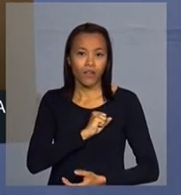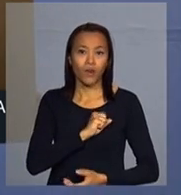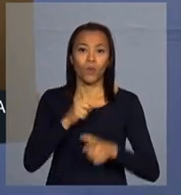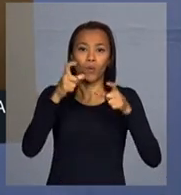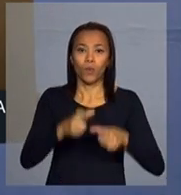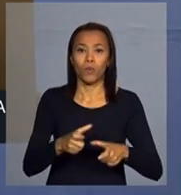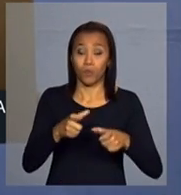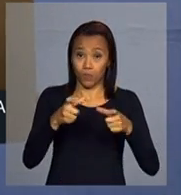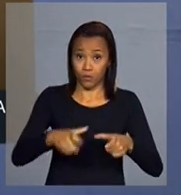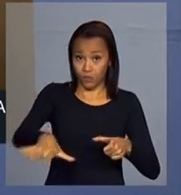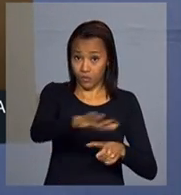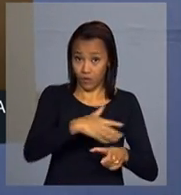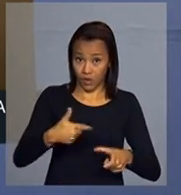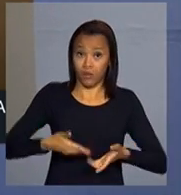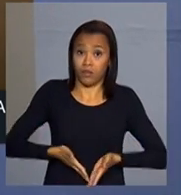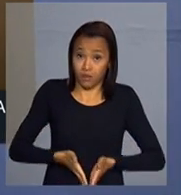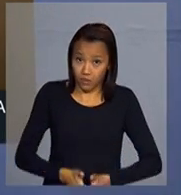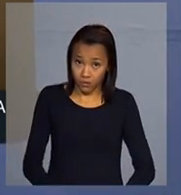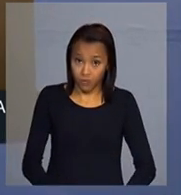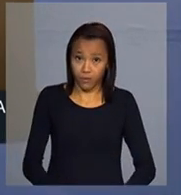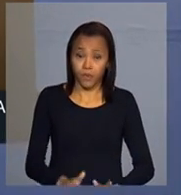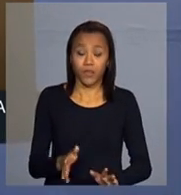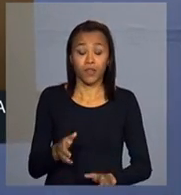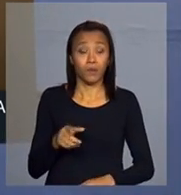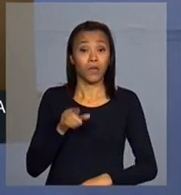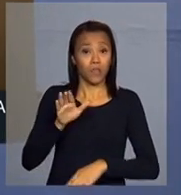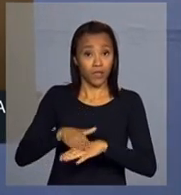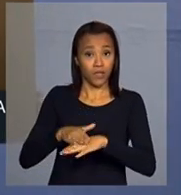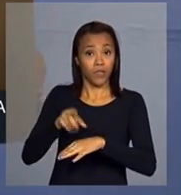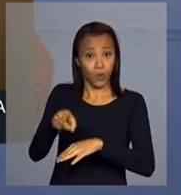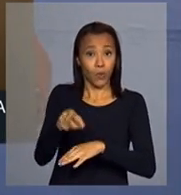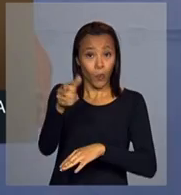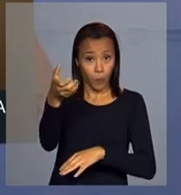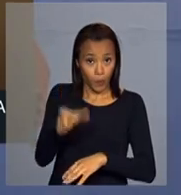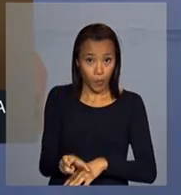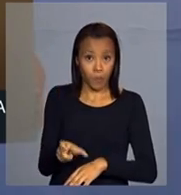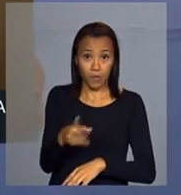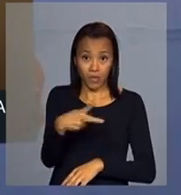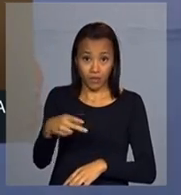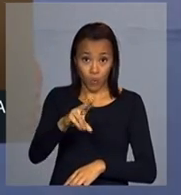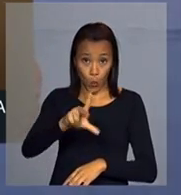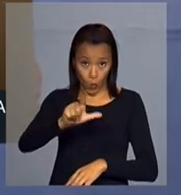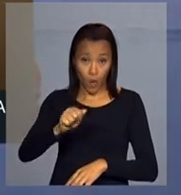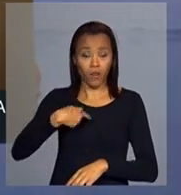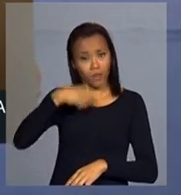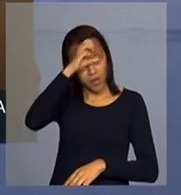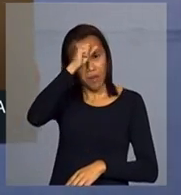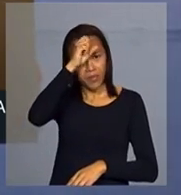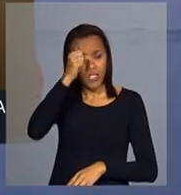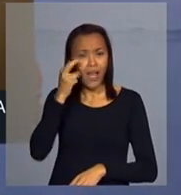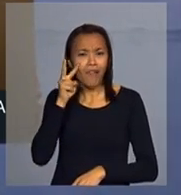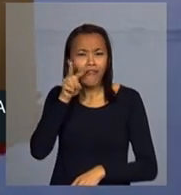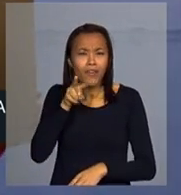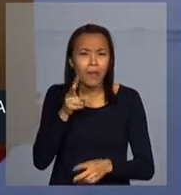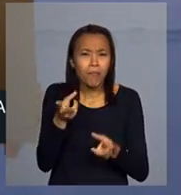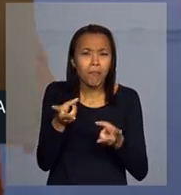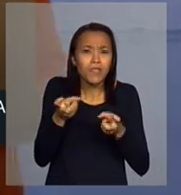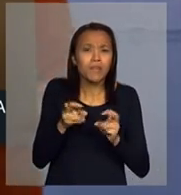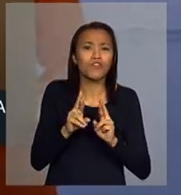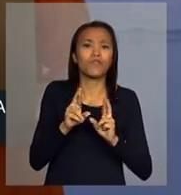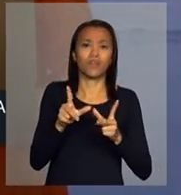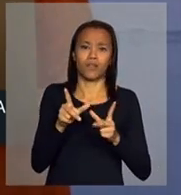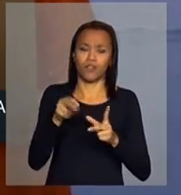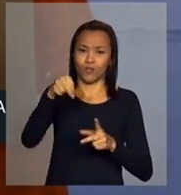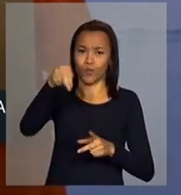E com ele, eu aprendi a olhar o Nordeste, aprendi também pelo fato